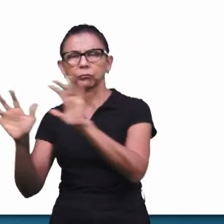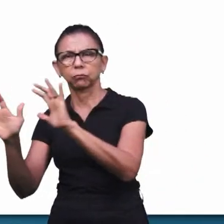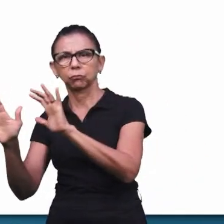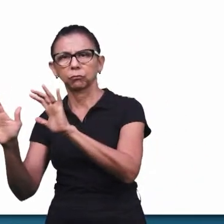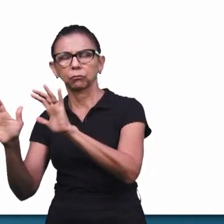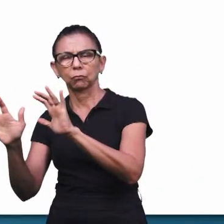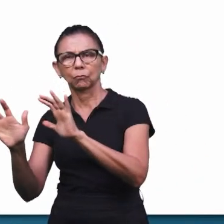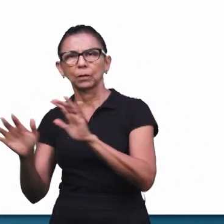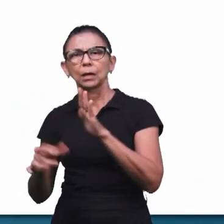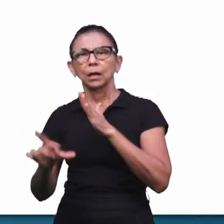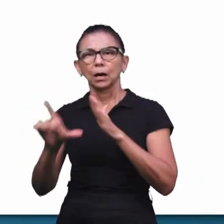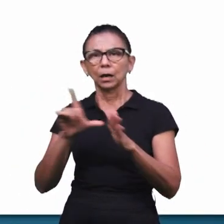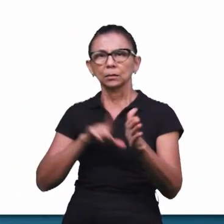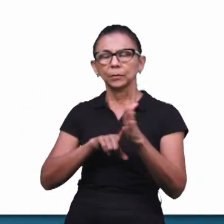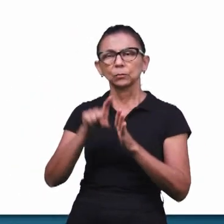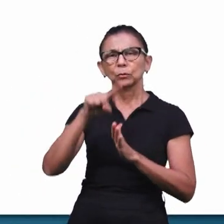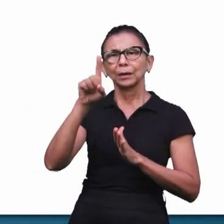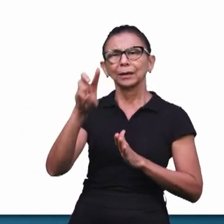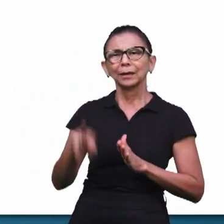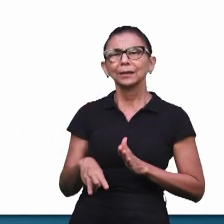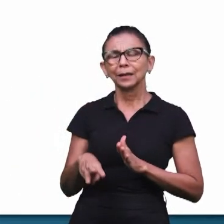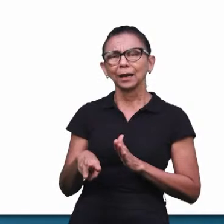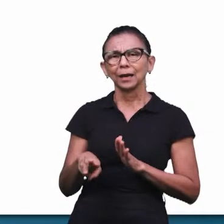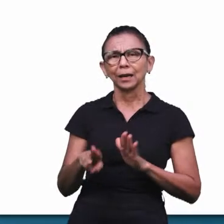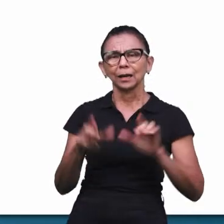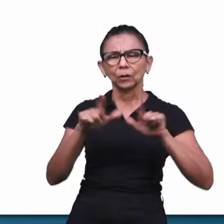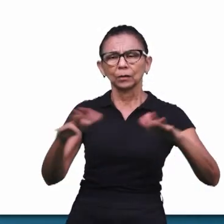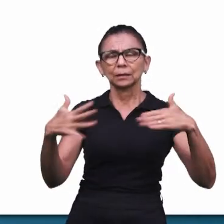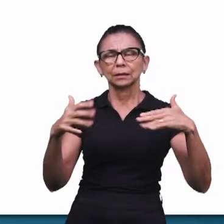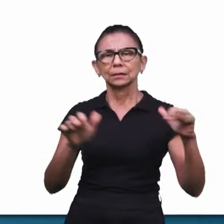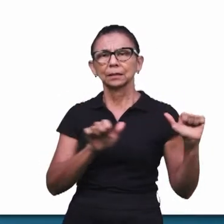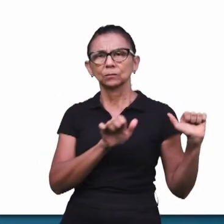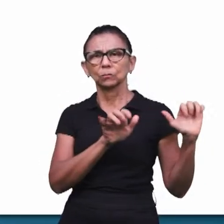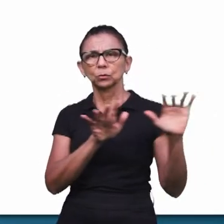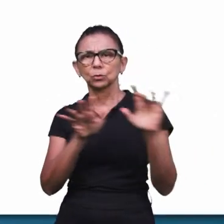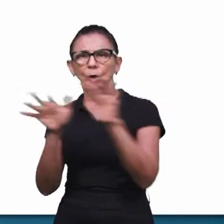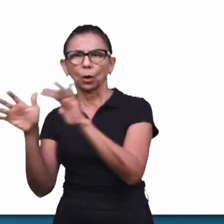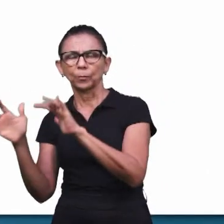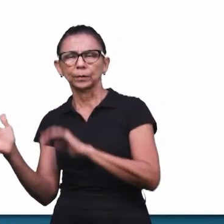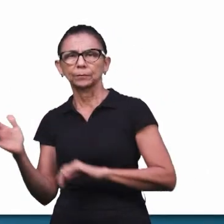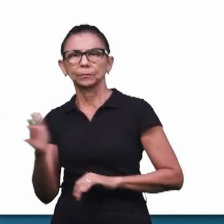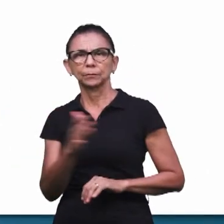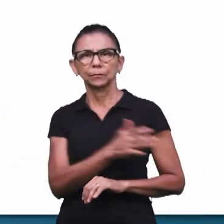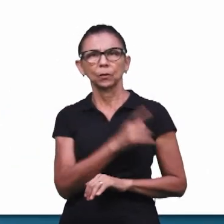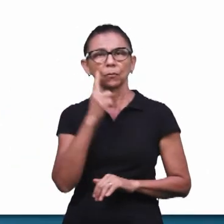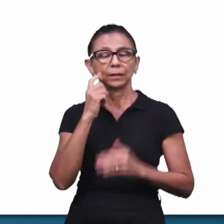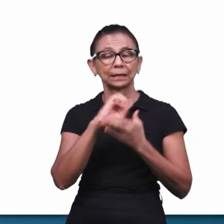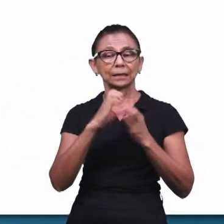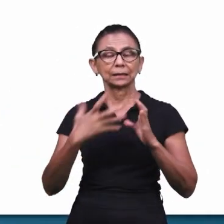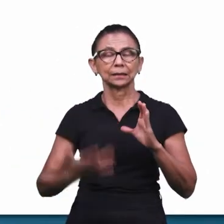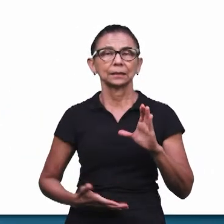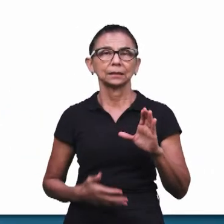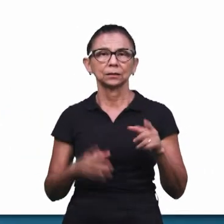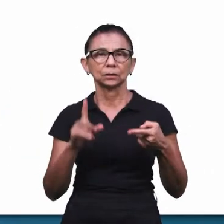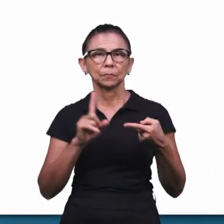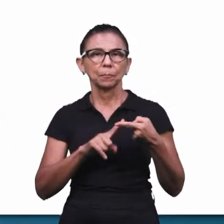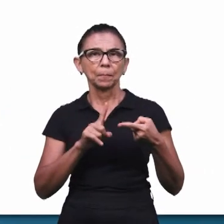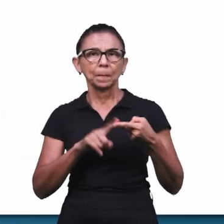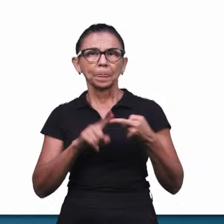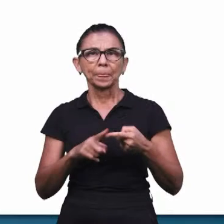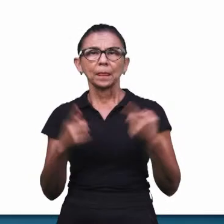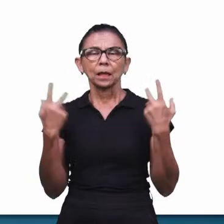pergunta é quem é esta que sobe do deserto? Agora, vamos ver a característica da igreja que subirá do deserto. Na letra A, a primeira